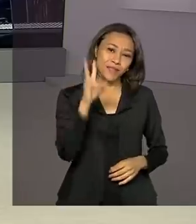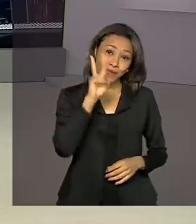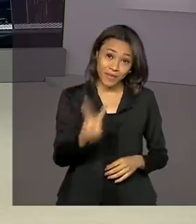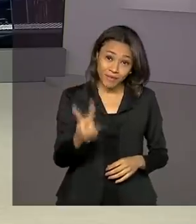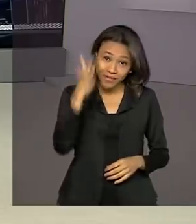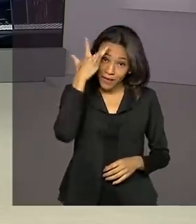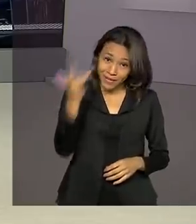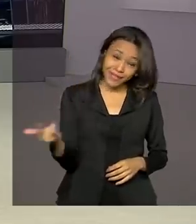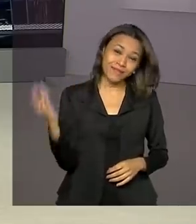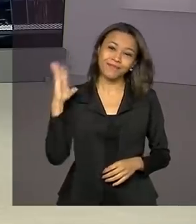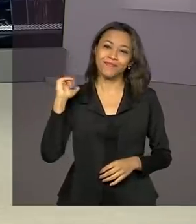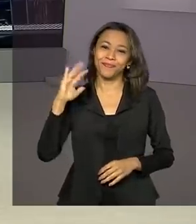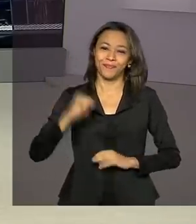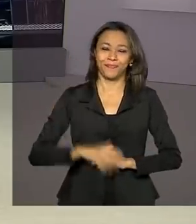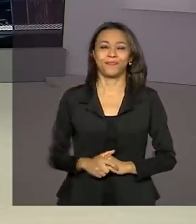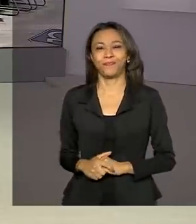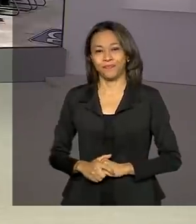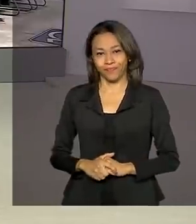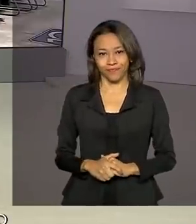amanhã. Até lá.